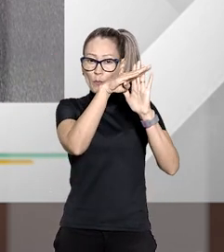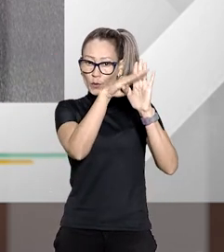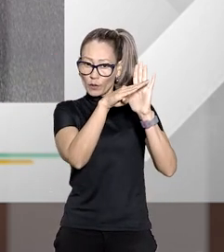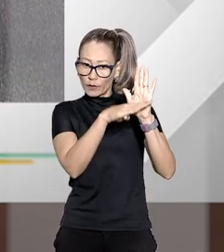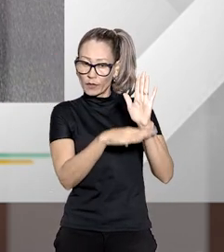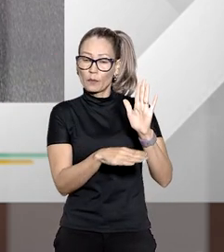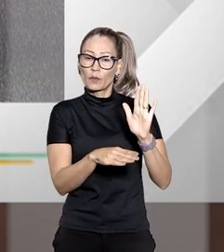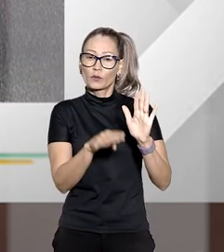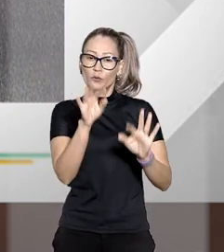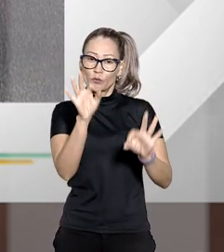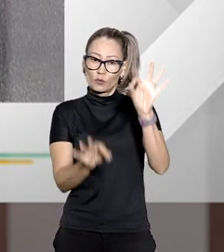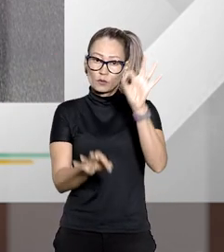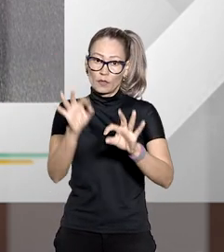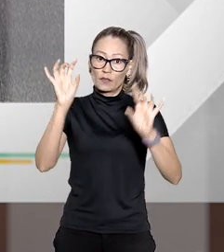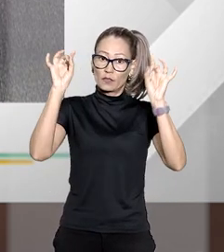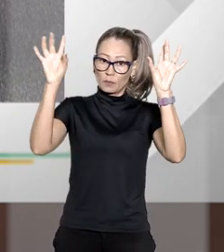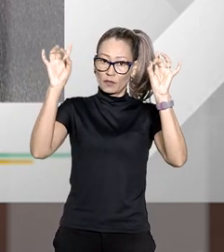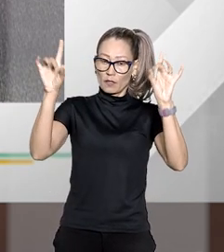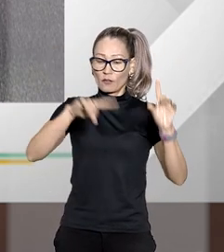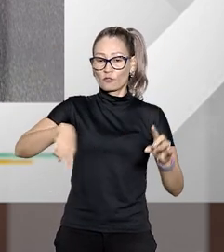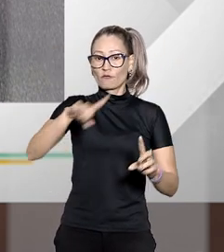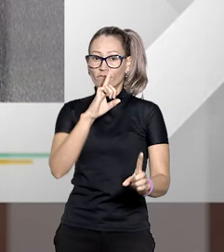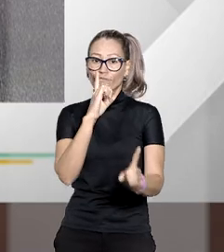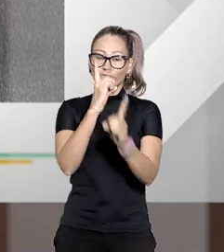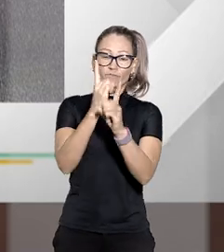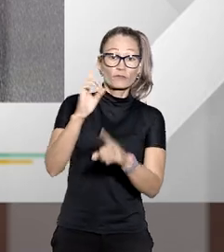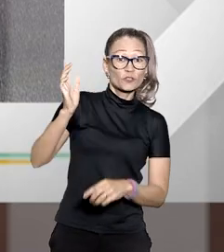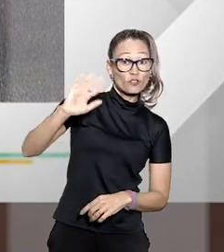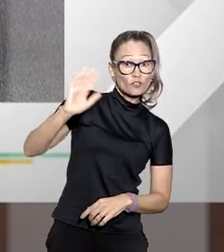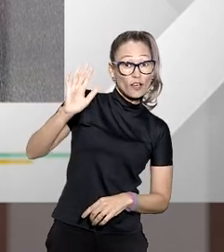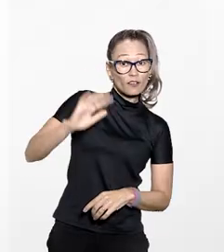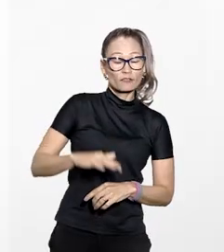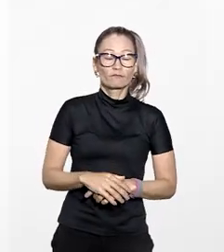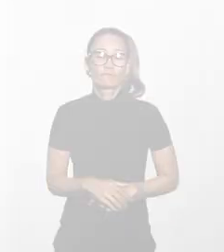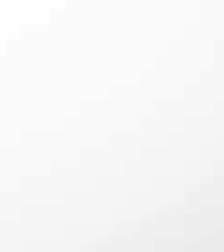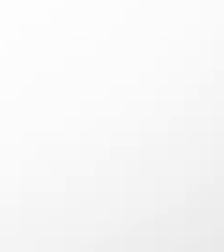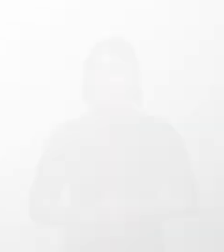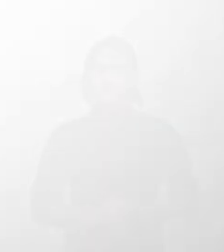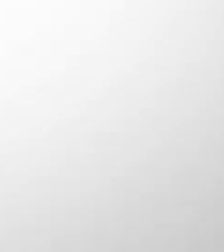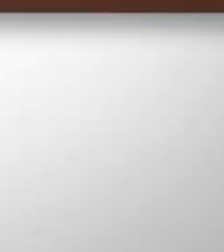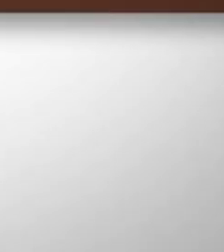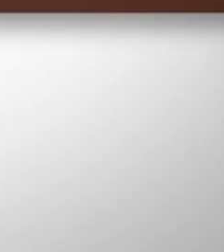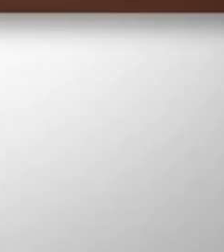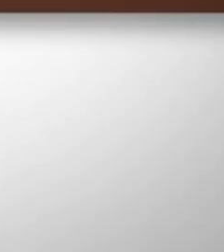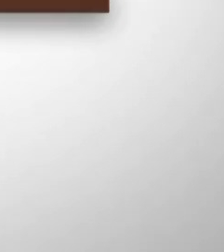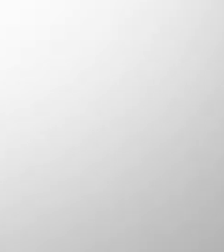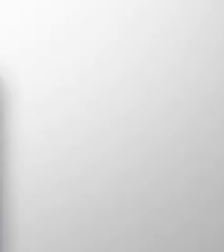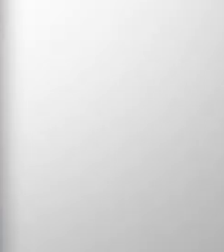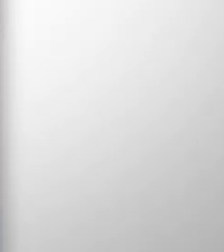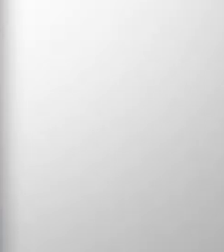série sobre juizados especiais a gente se encontra tchau tchau Tchau Tchau Tchau